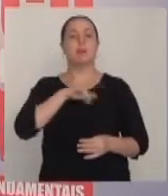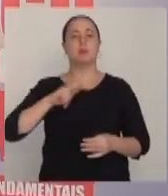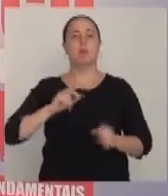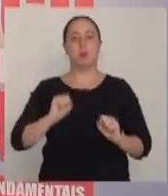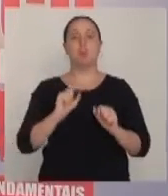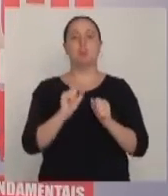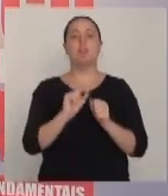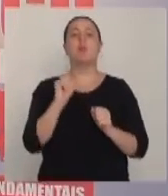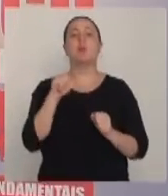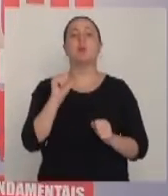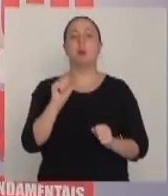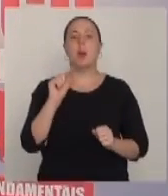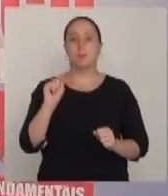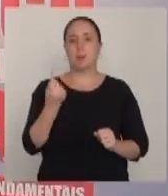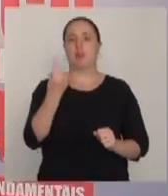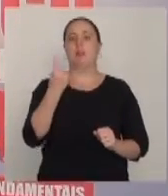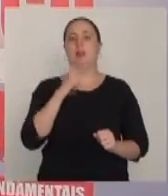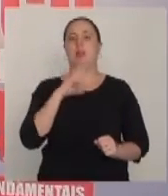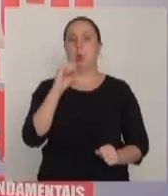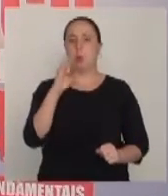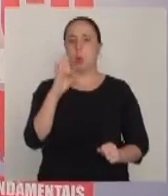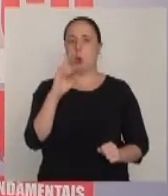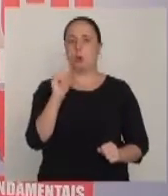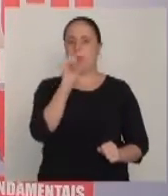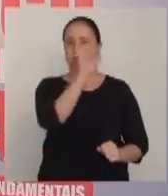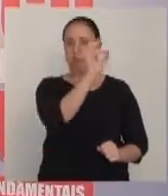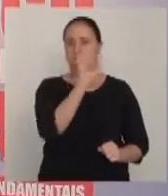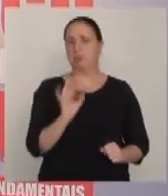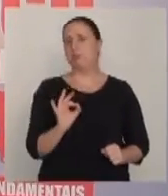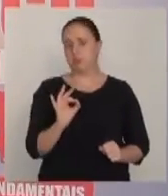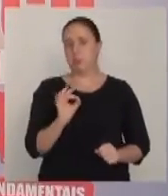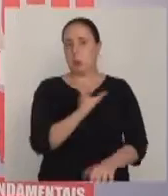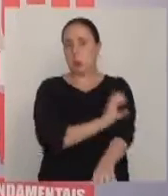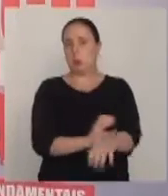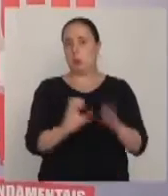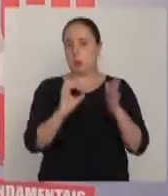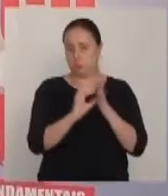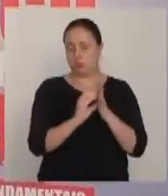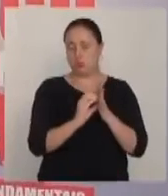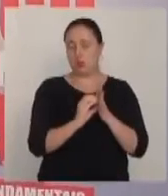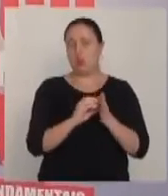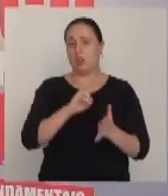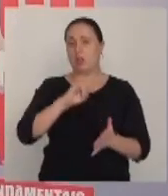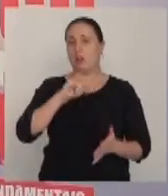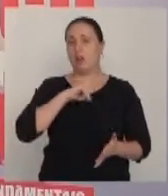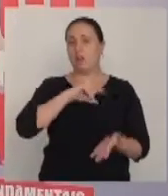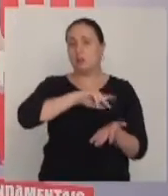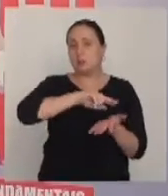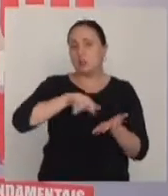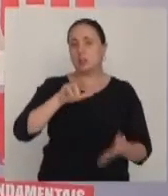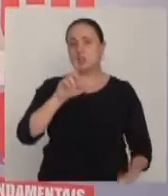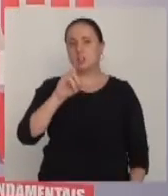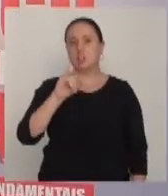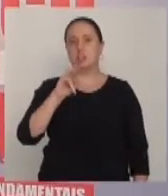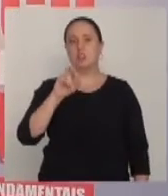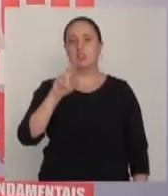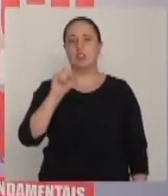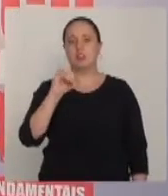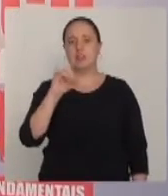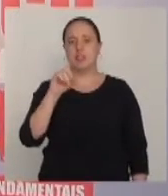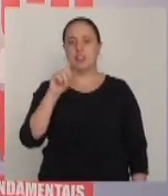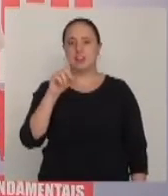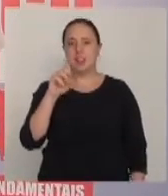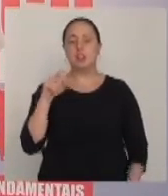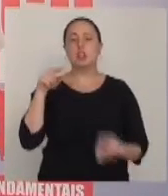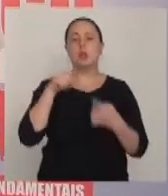Público pode fazer é, primeiramente, adotar cotas para adotar diversidade. Adotando a diversidade, você consegue, de fato, abarcar todos